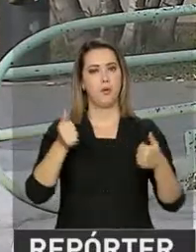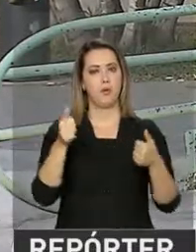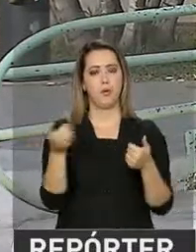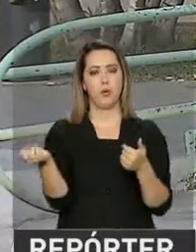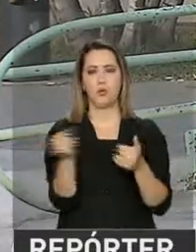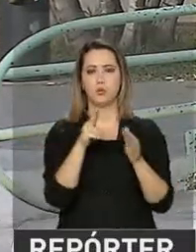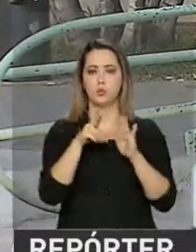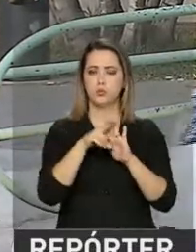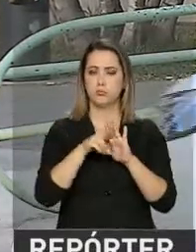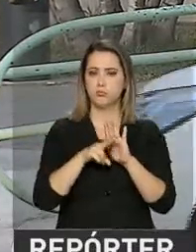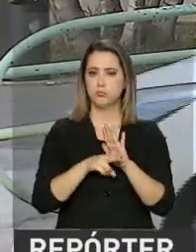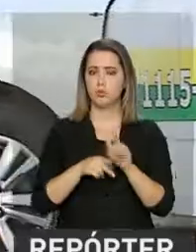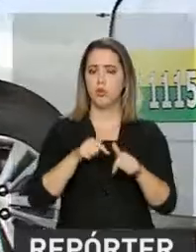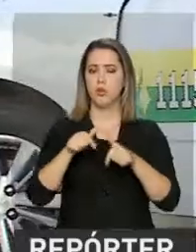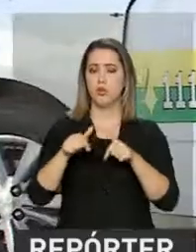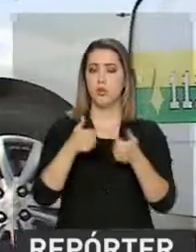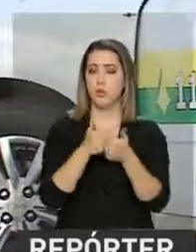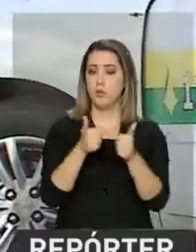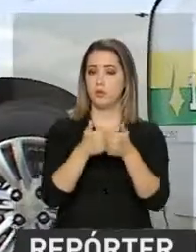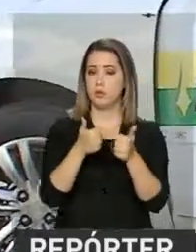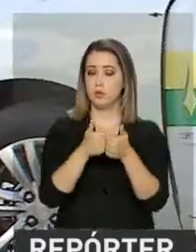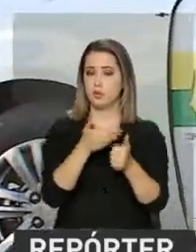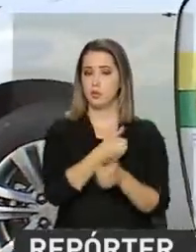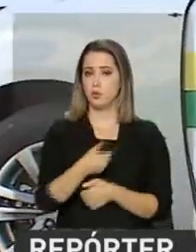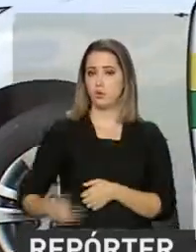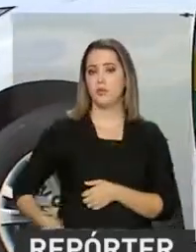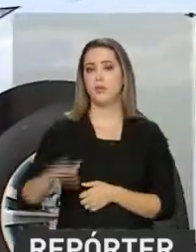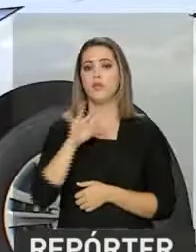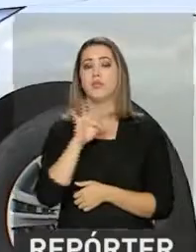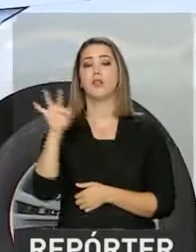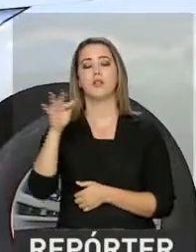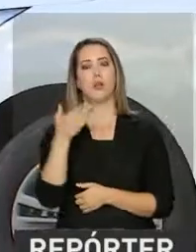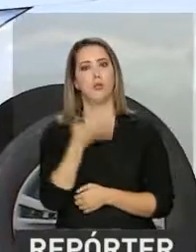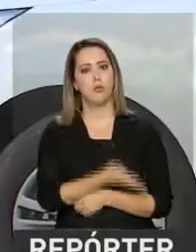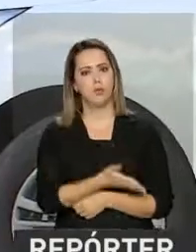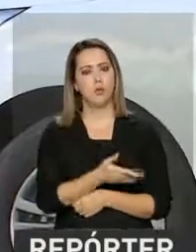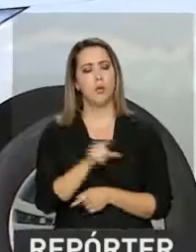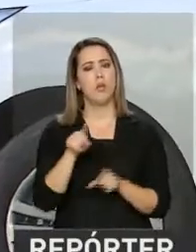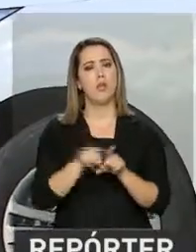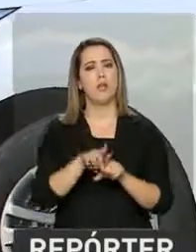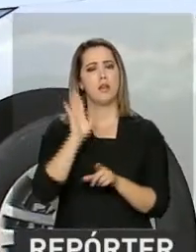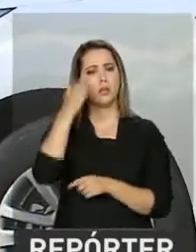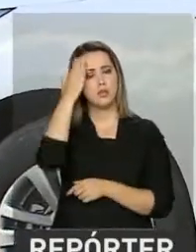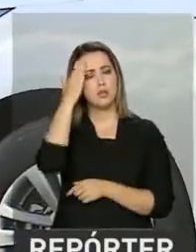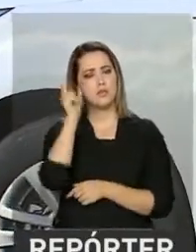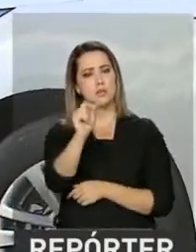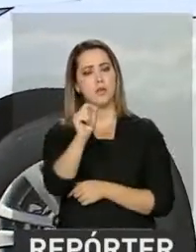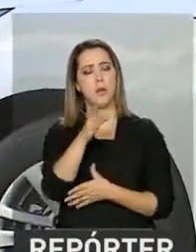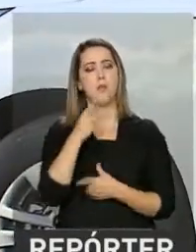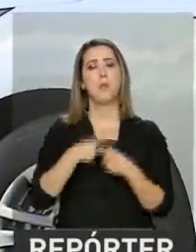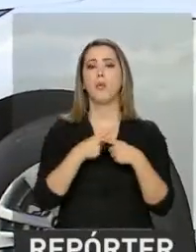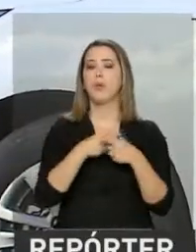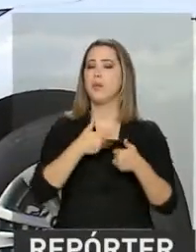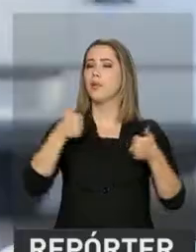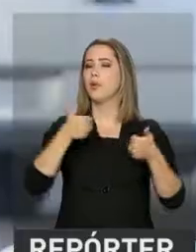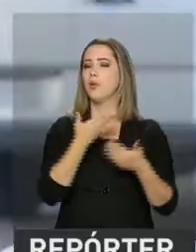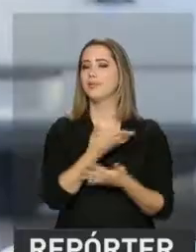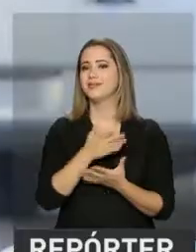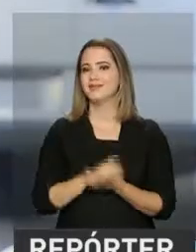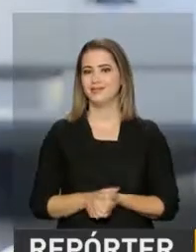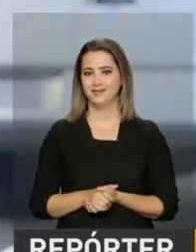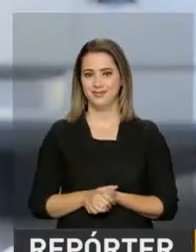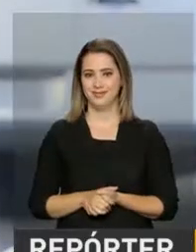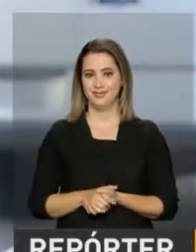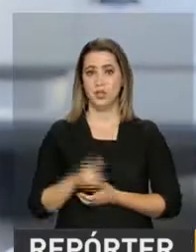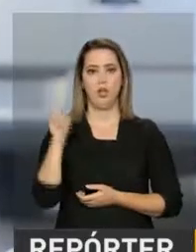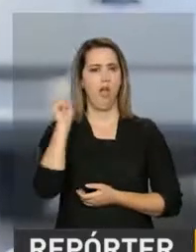modelo de transporte do Serviço Público Federal. Patrícia tem na ponta da língua a vantagem do novo serviço. Ele é